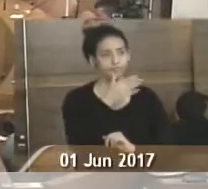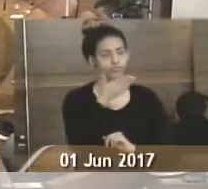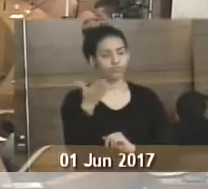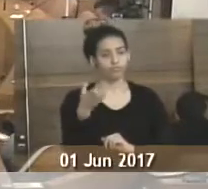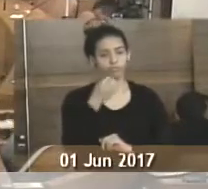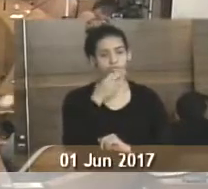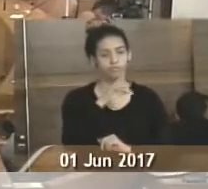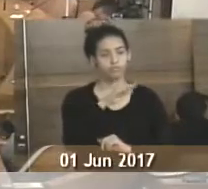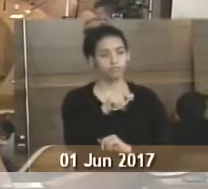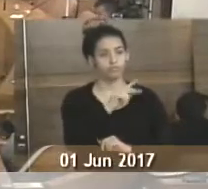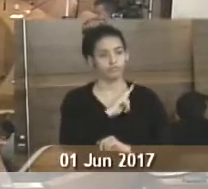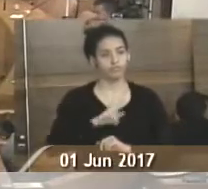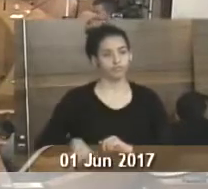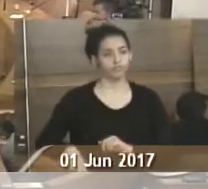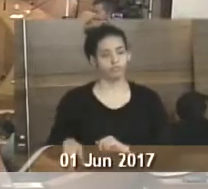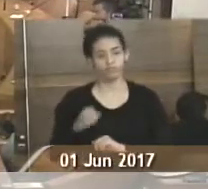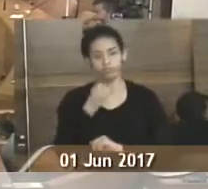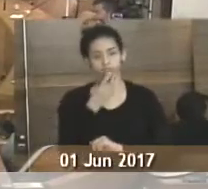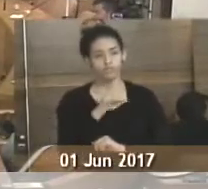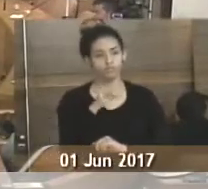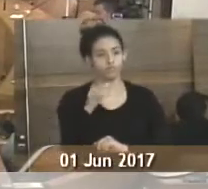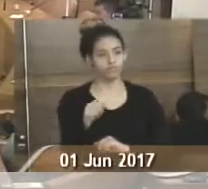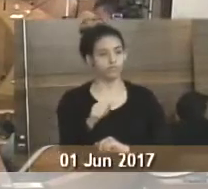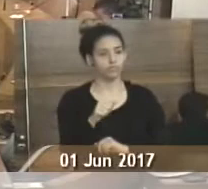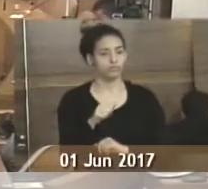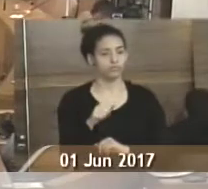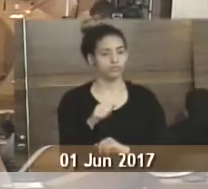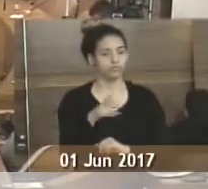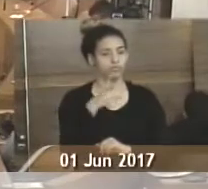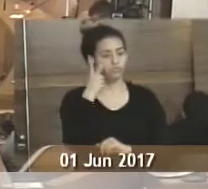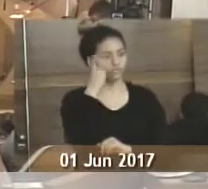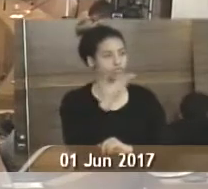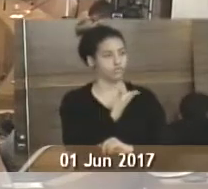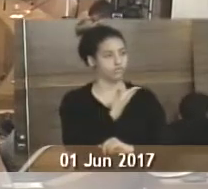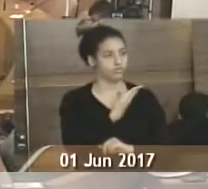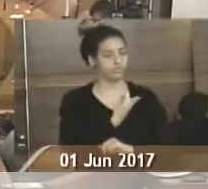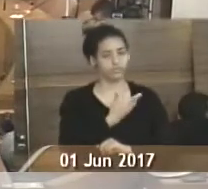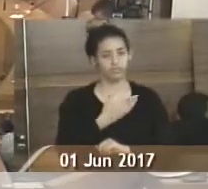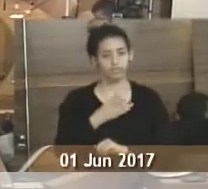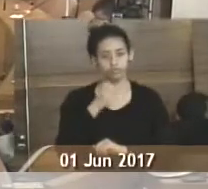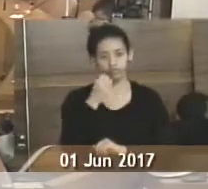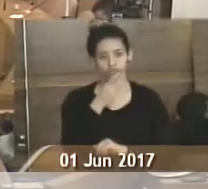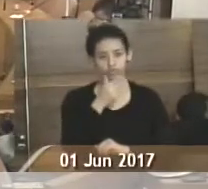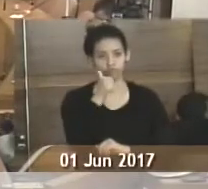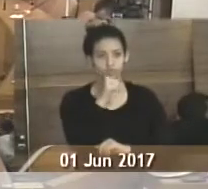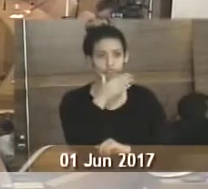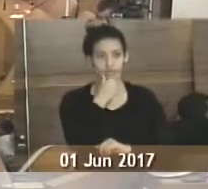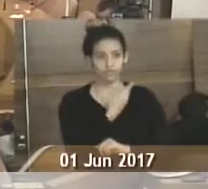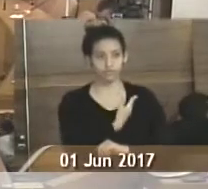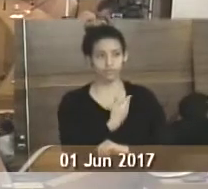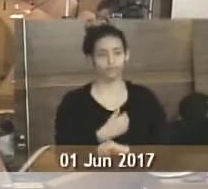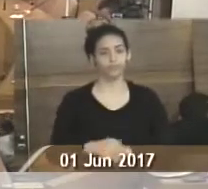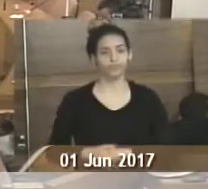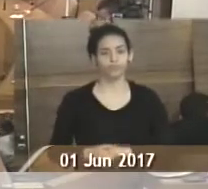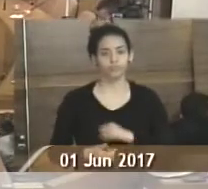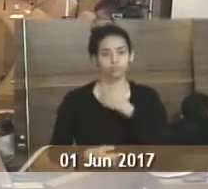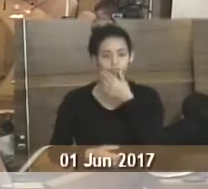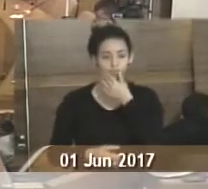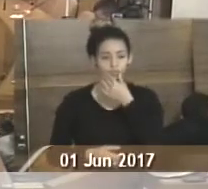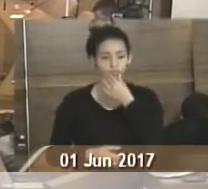todos, bom dia, presidente, bom dia, amigas vereadoras, bom dia, amigos vereadores. Bom,